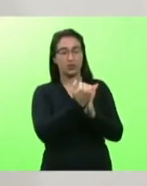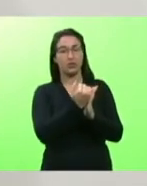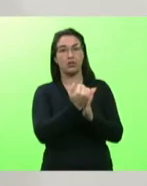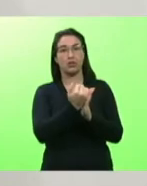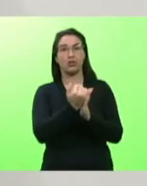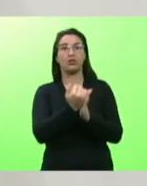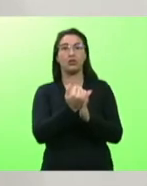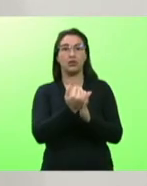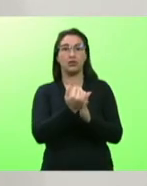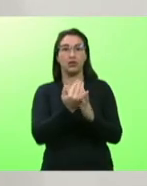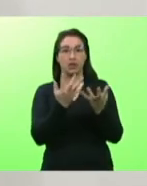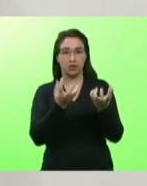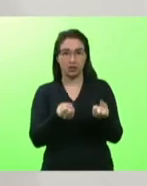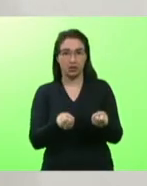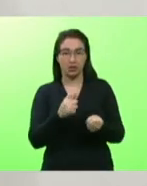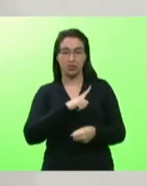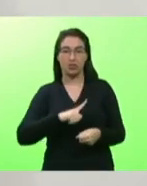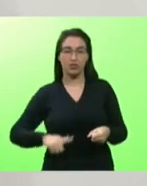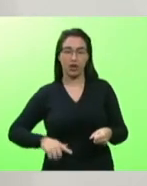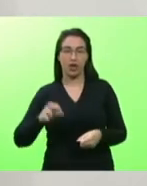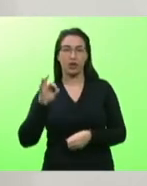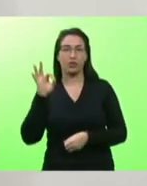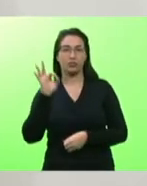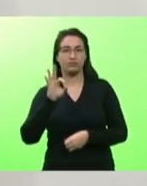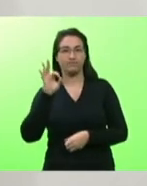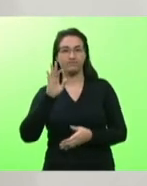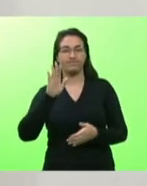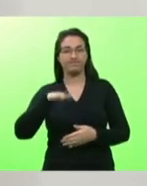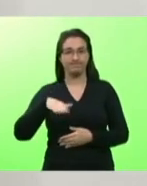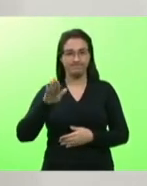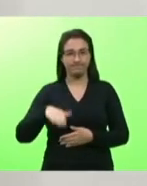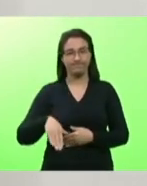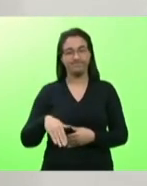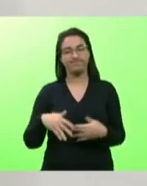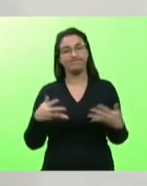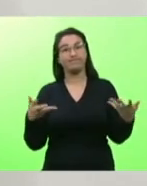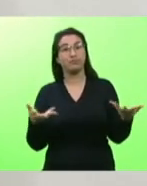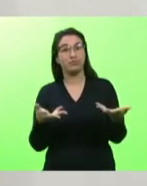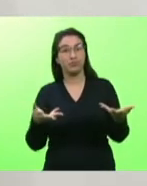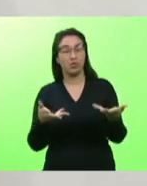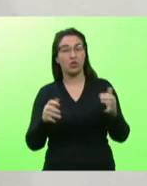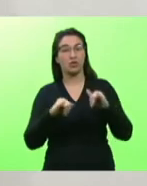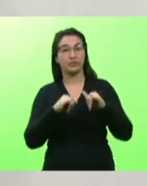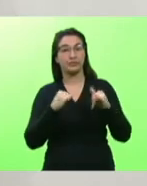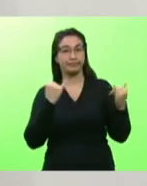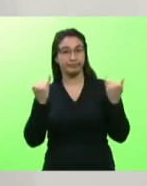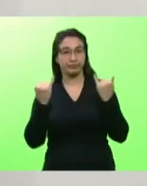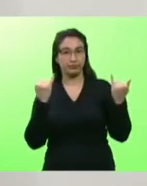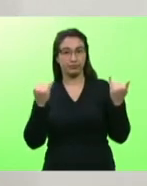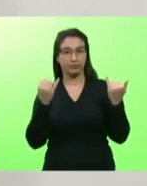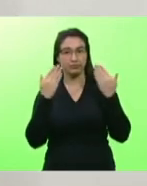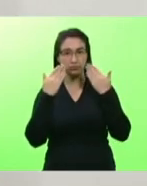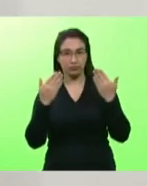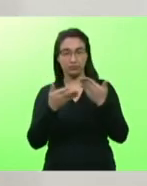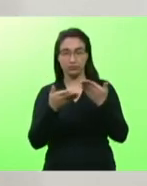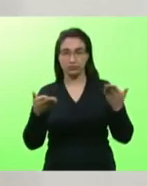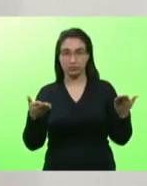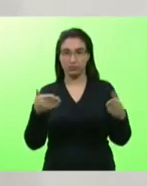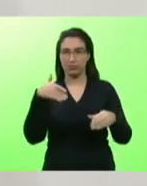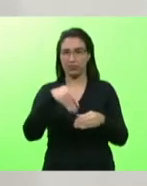baixo então por isso eu venho e trago esta informação para que a gente não vote